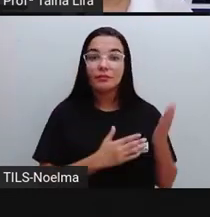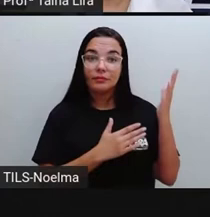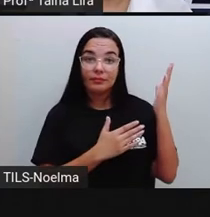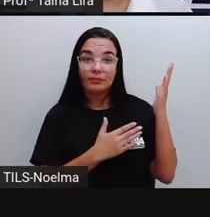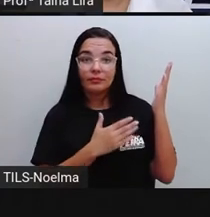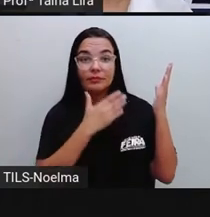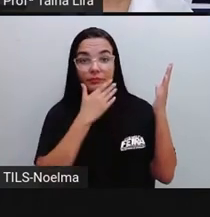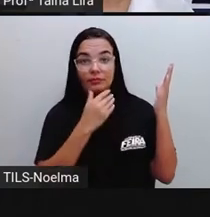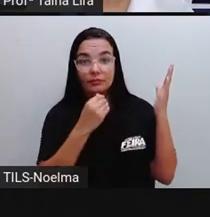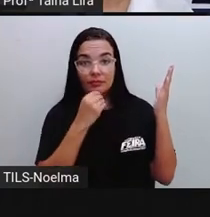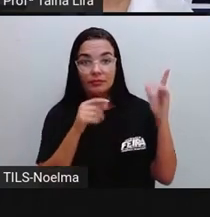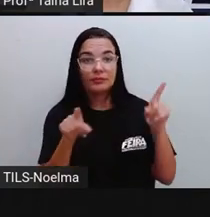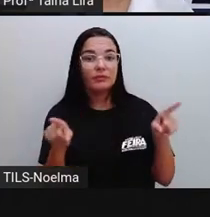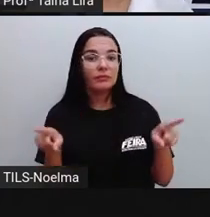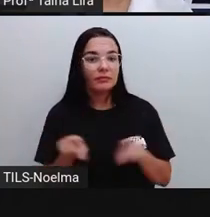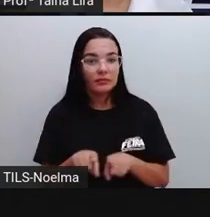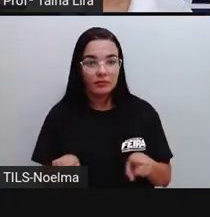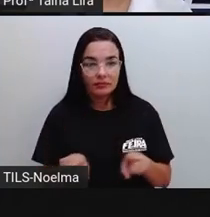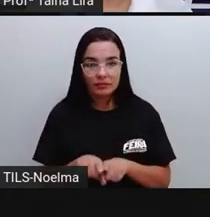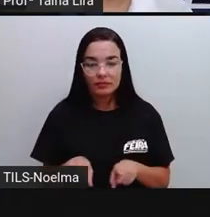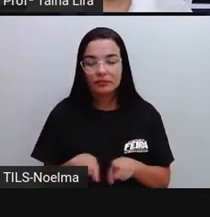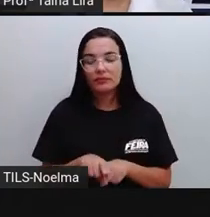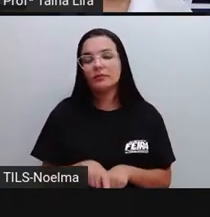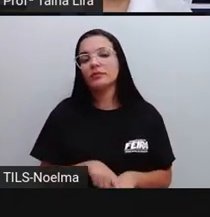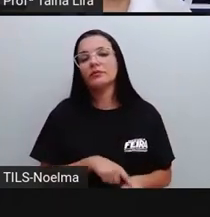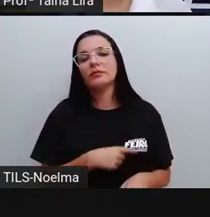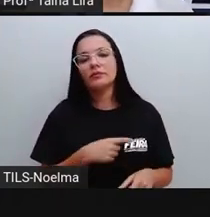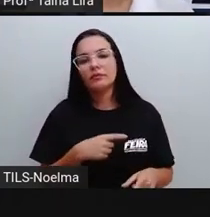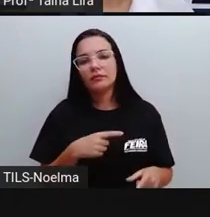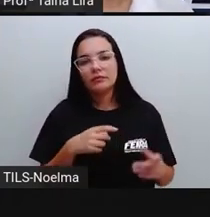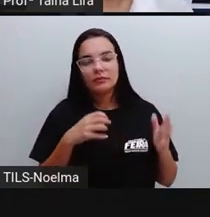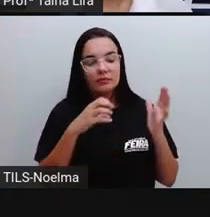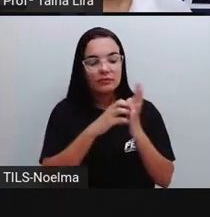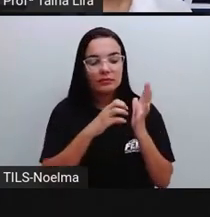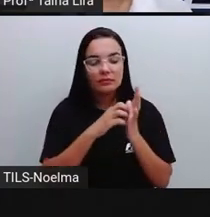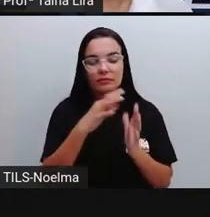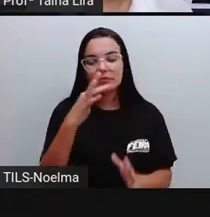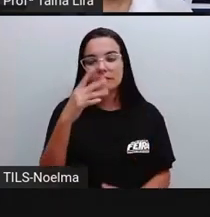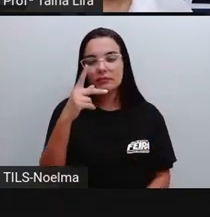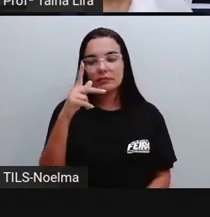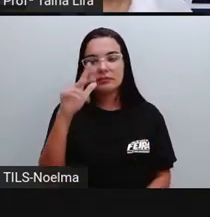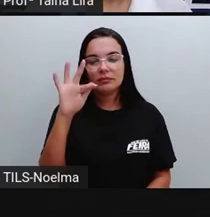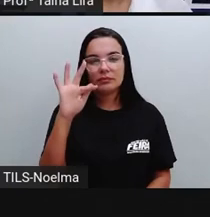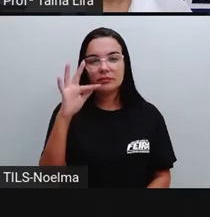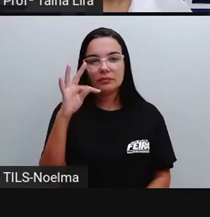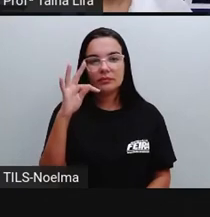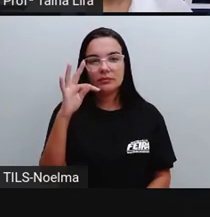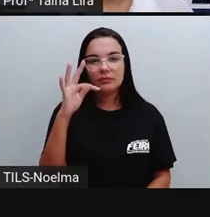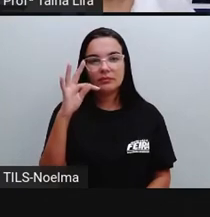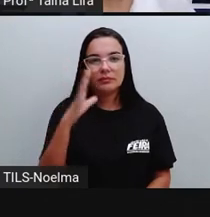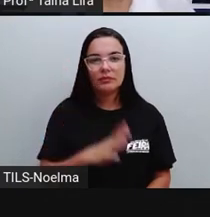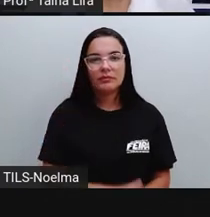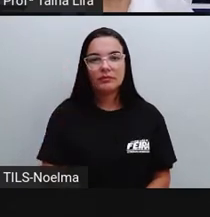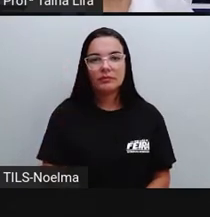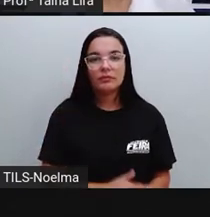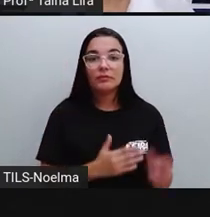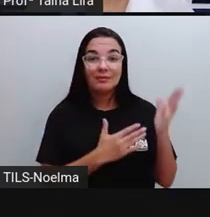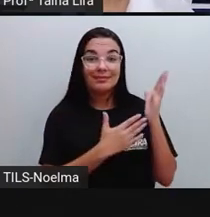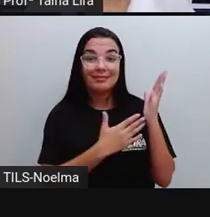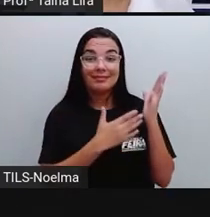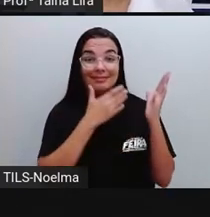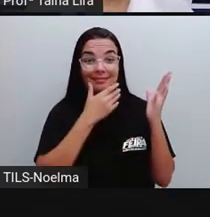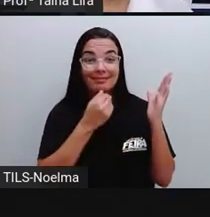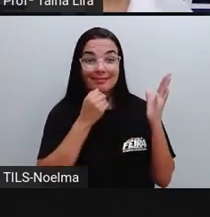Silvio Dias, é, Silvio de Oliveira Dias, do Partido PT. E